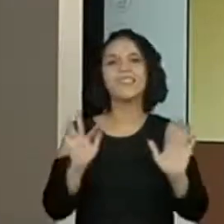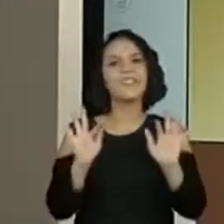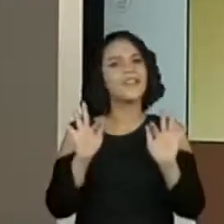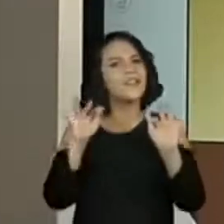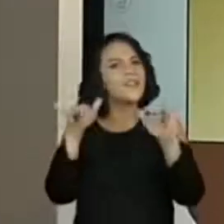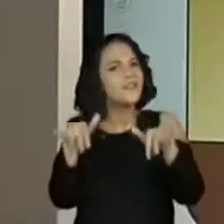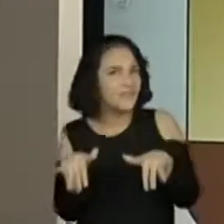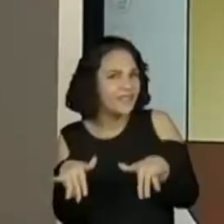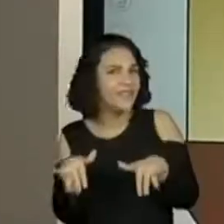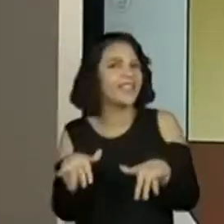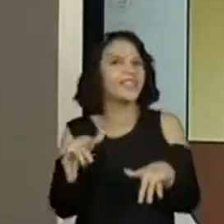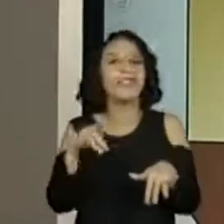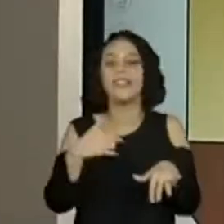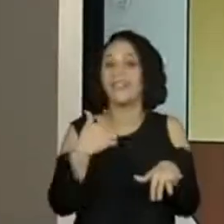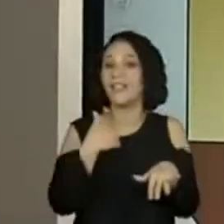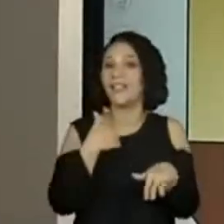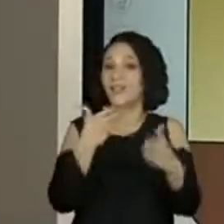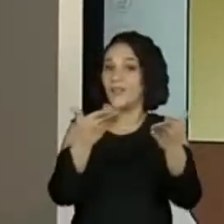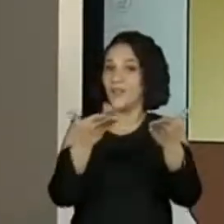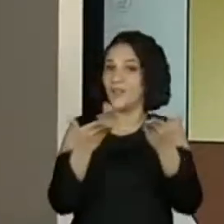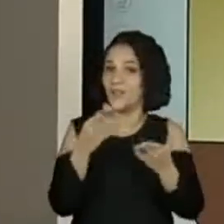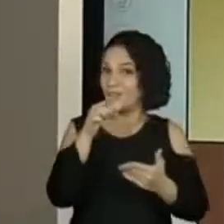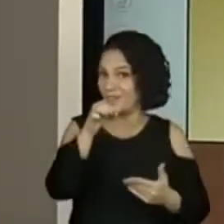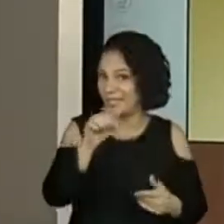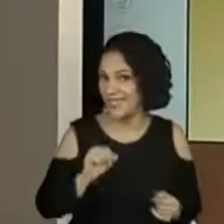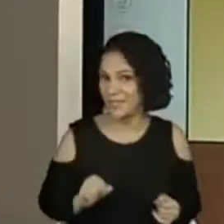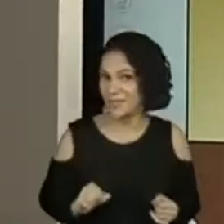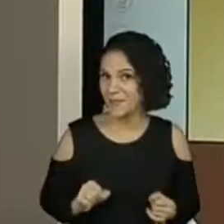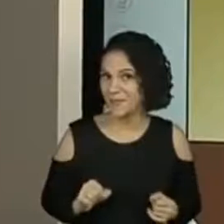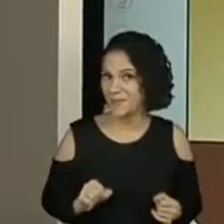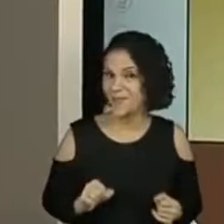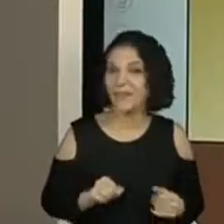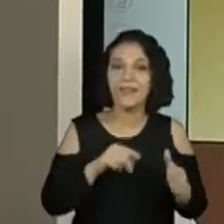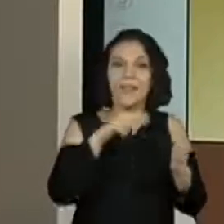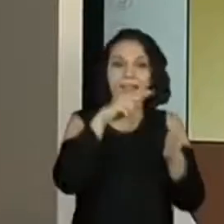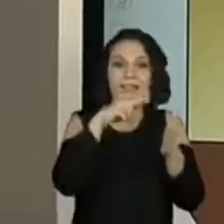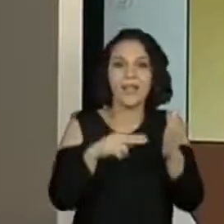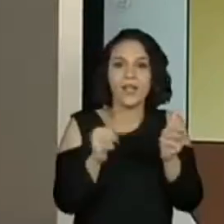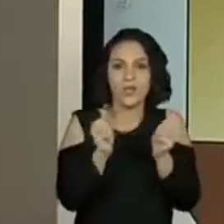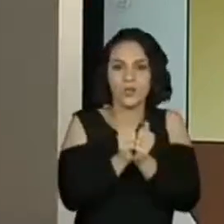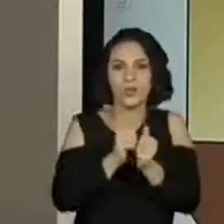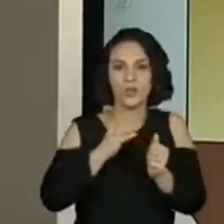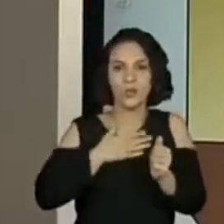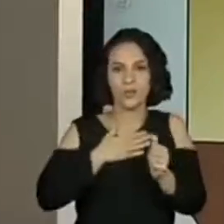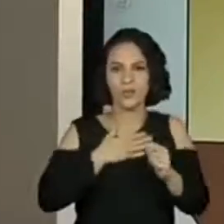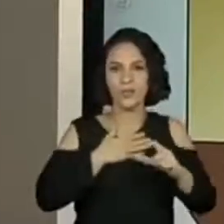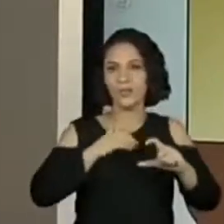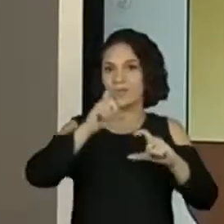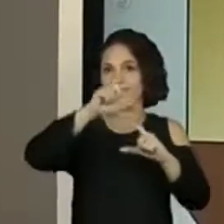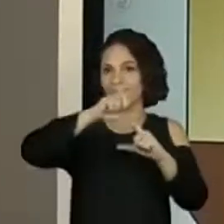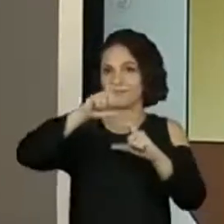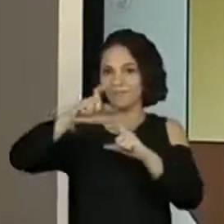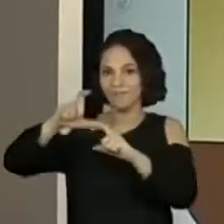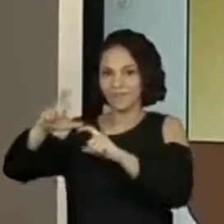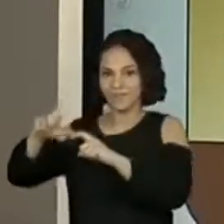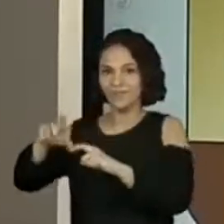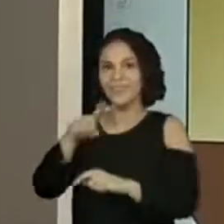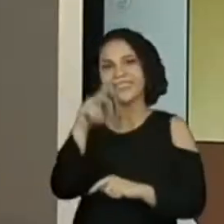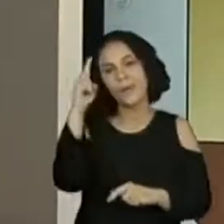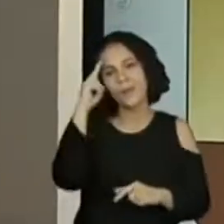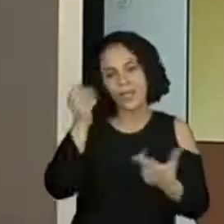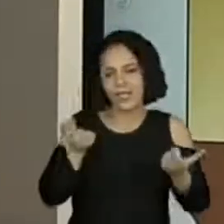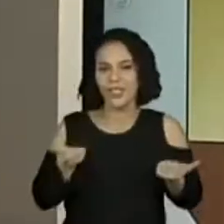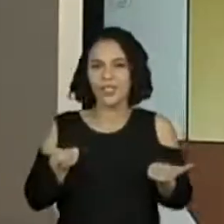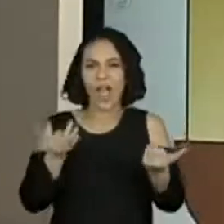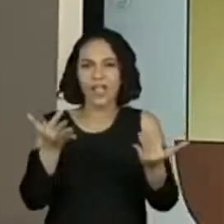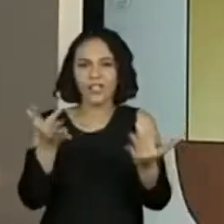desses recursos, vou convidar vocês para ler uma tirinha dos bichinhos de jardim. Vocês já